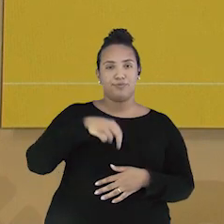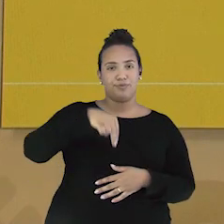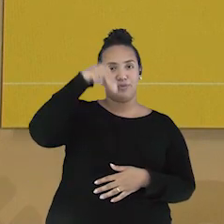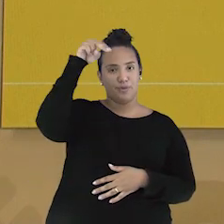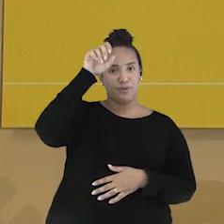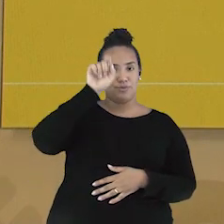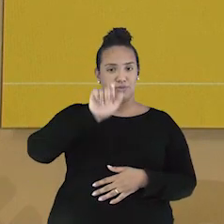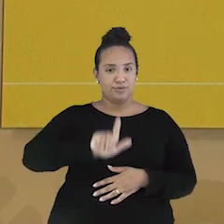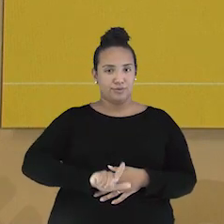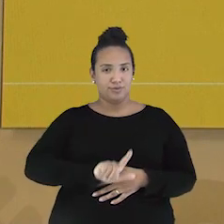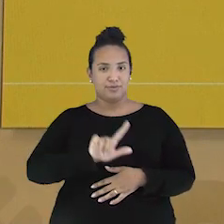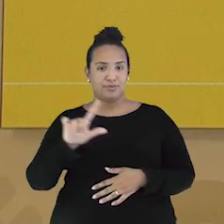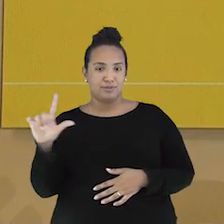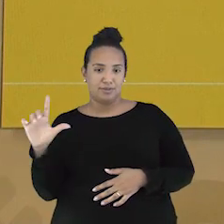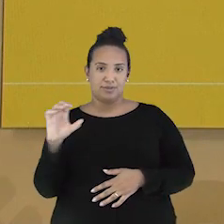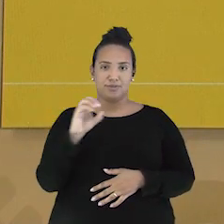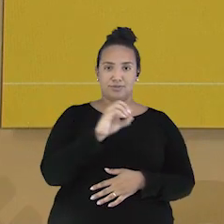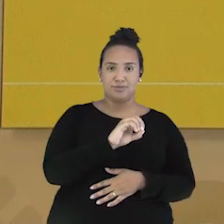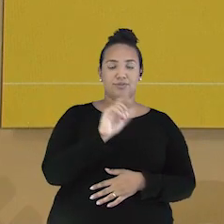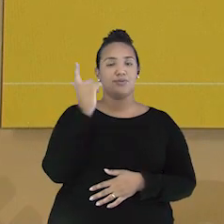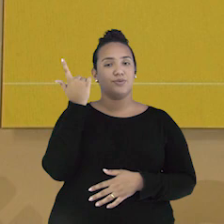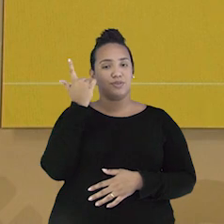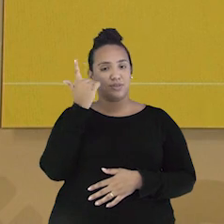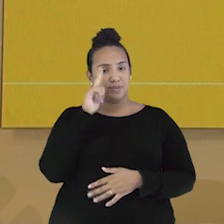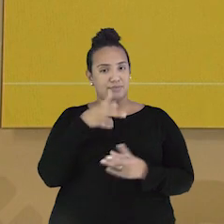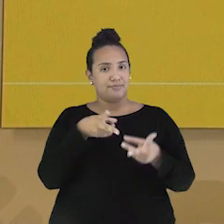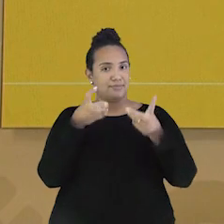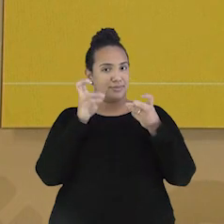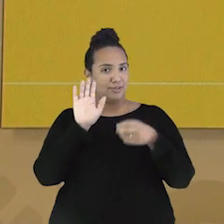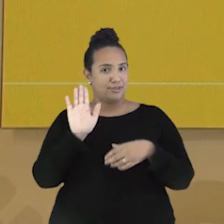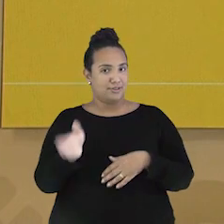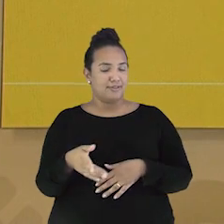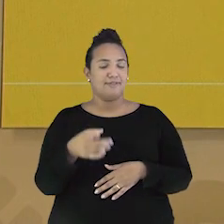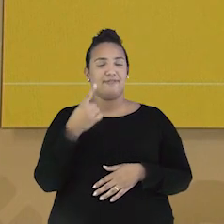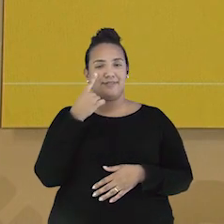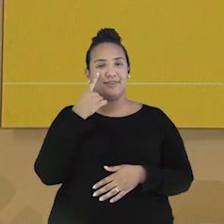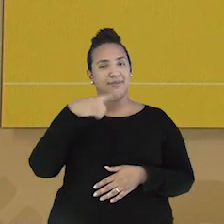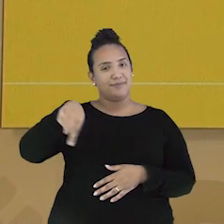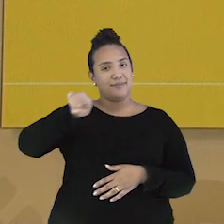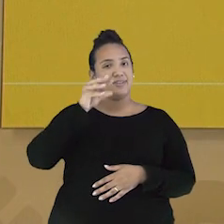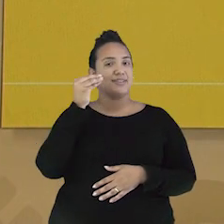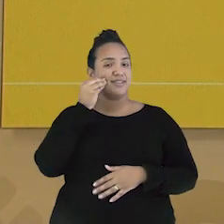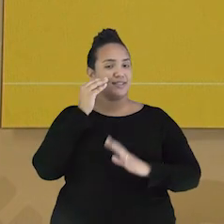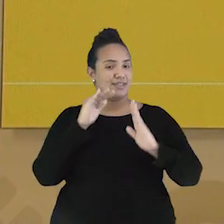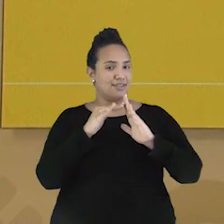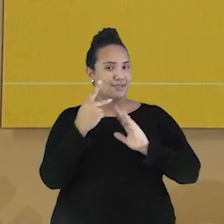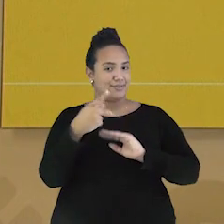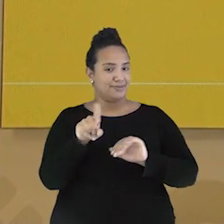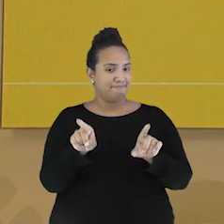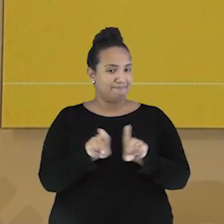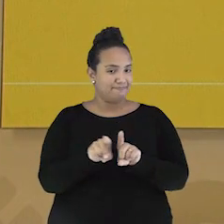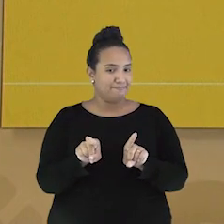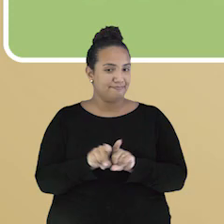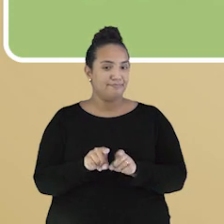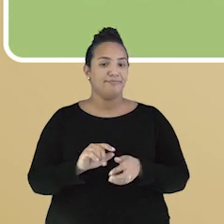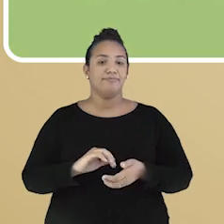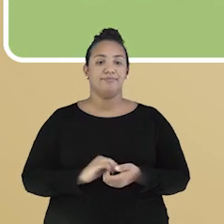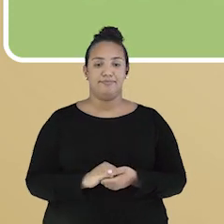então, eu consigo definir esses outros pontos cardeais. Viu que legal? Dá para você testar e fazer aí na sua casa também.